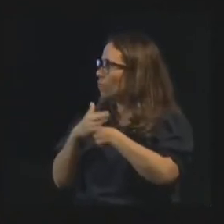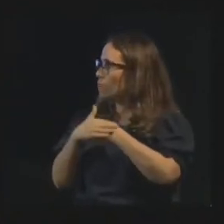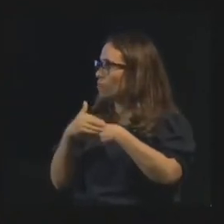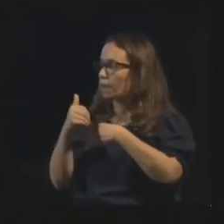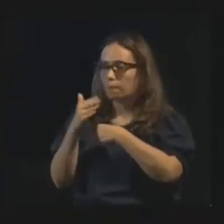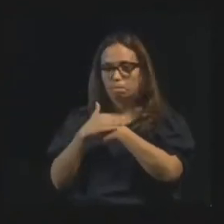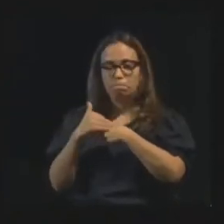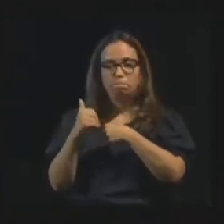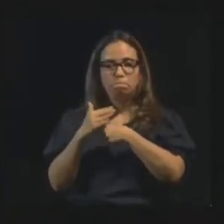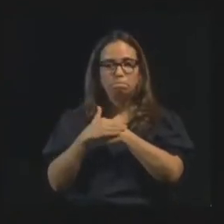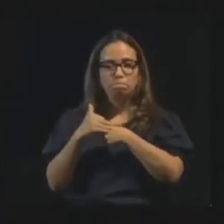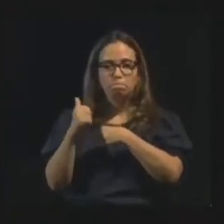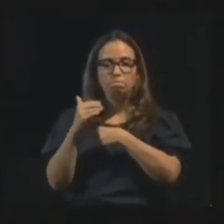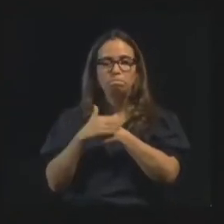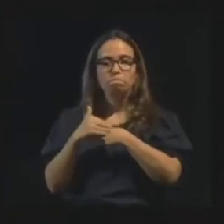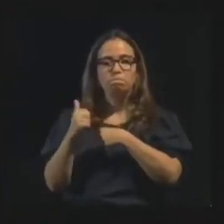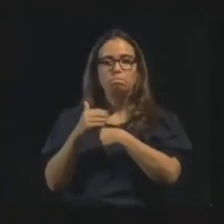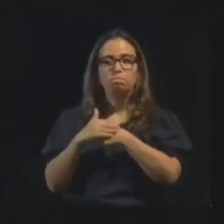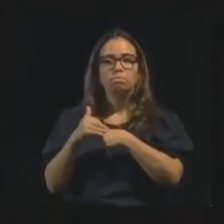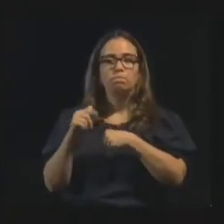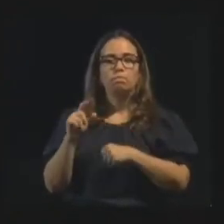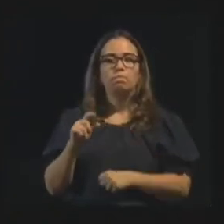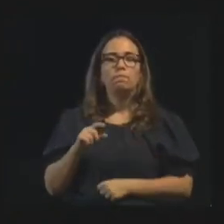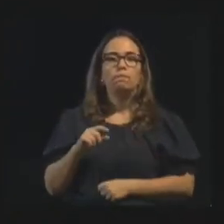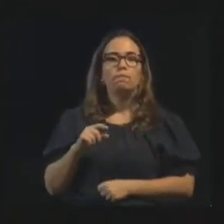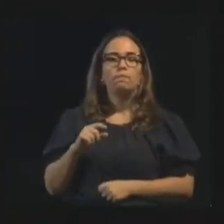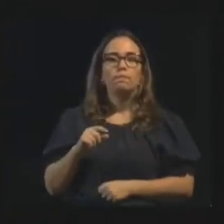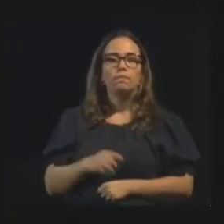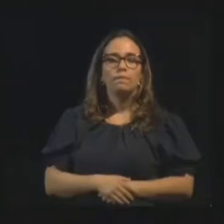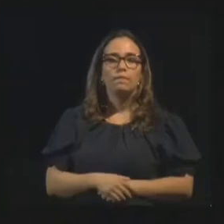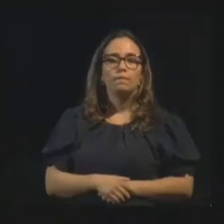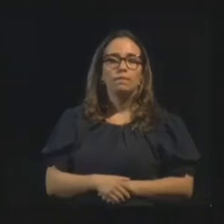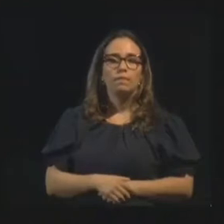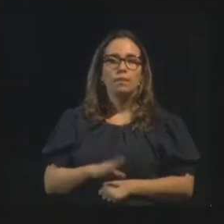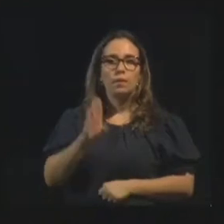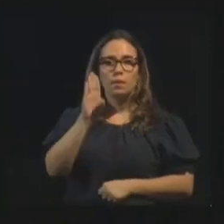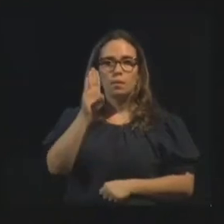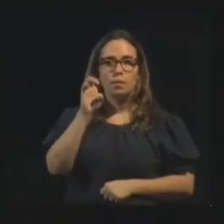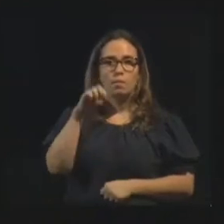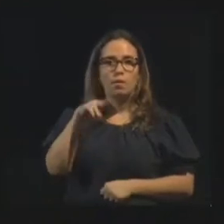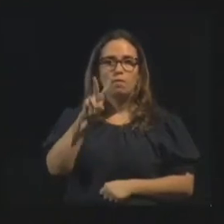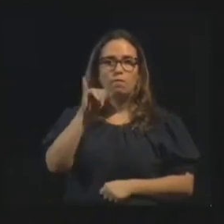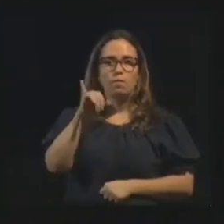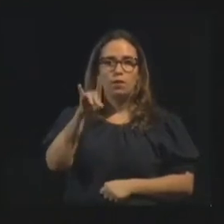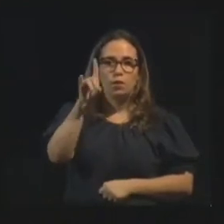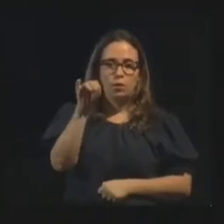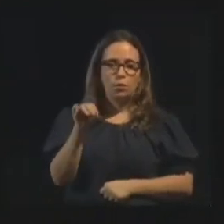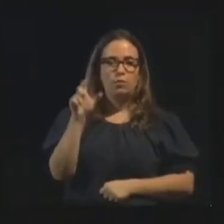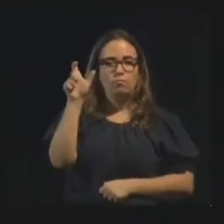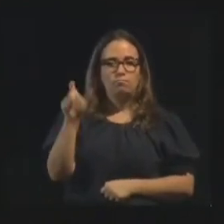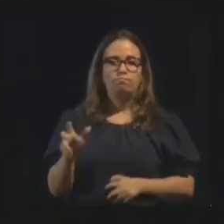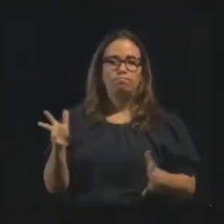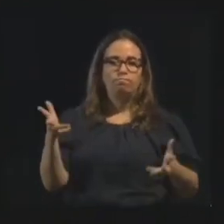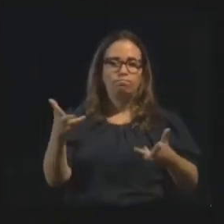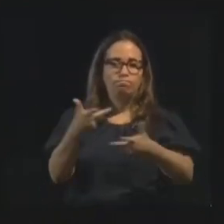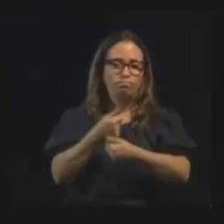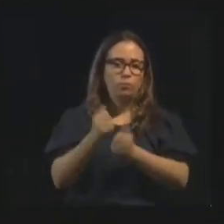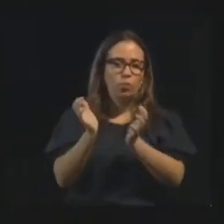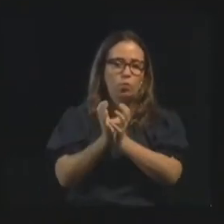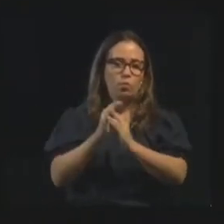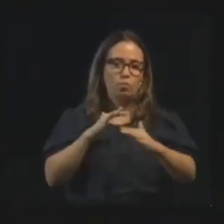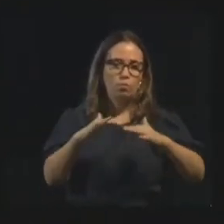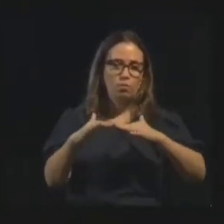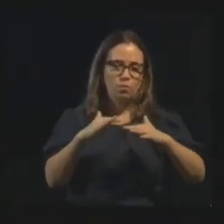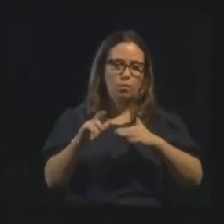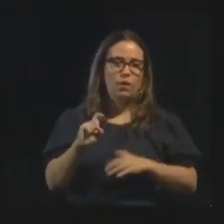atenção, pelo nosso saudoso, bem-vindo a Costa Mello, grande trabalhador aqui do movimento, que